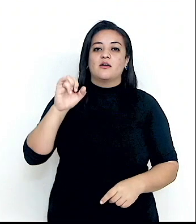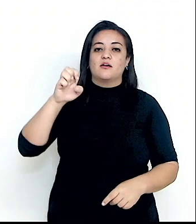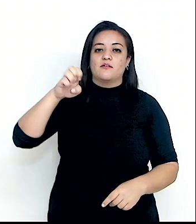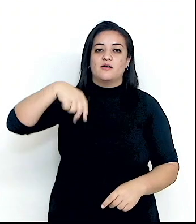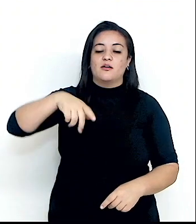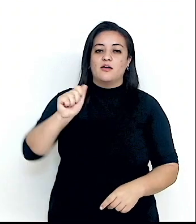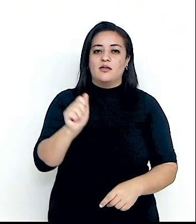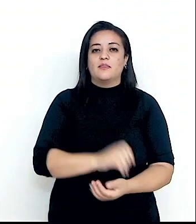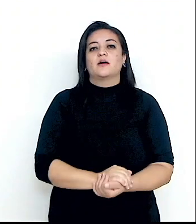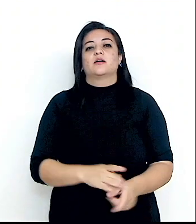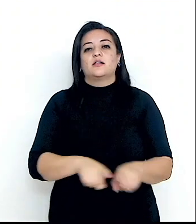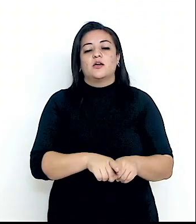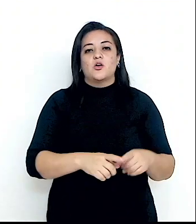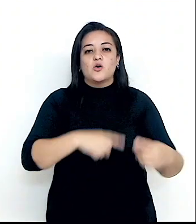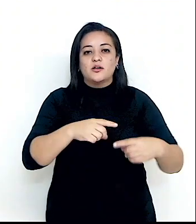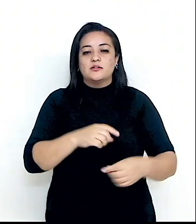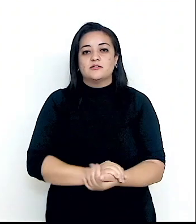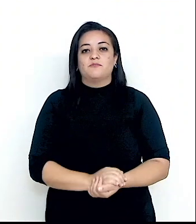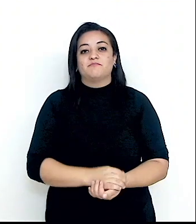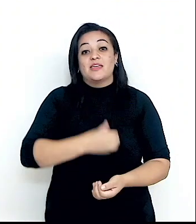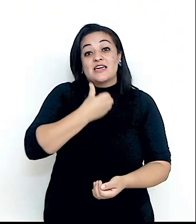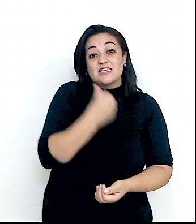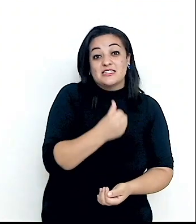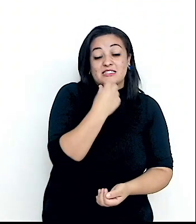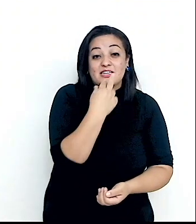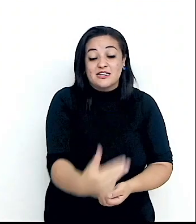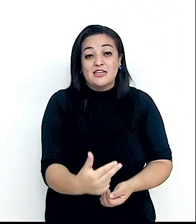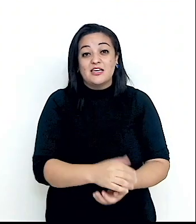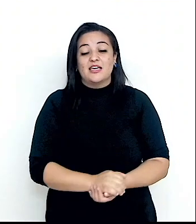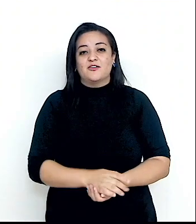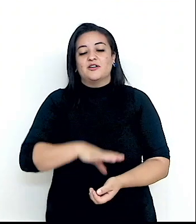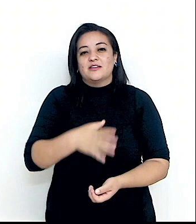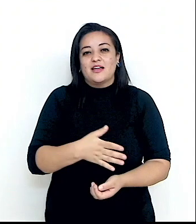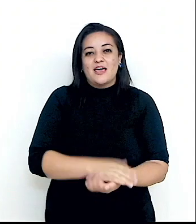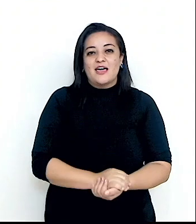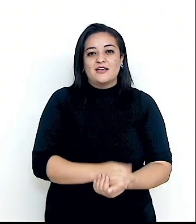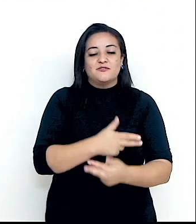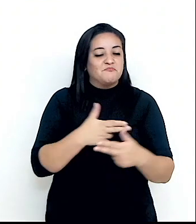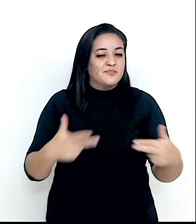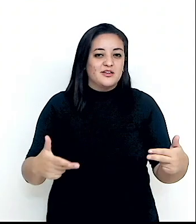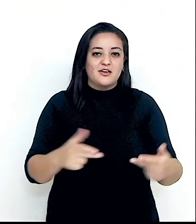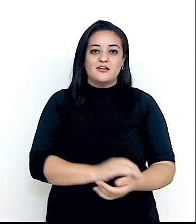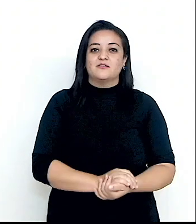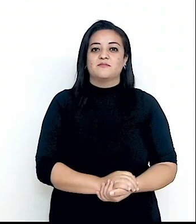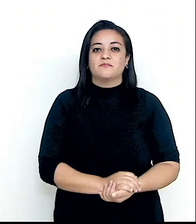ali se falam seis línguas oficiais. Inglês, francês, chinês, espanhol,